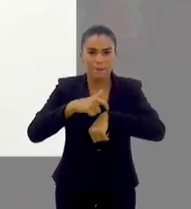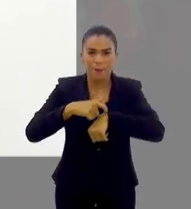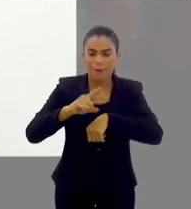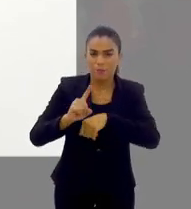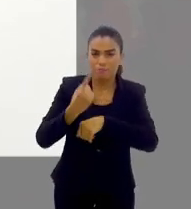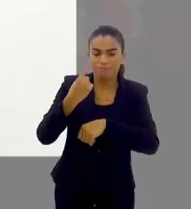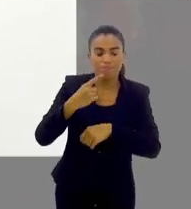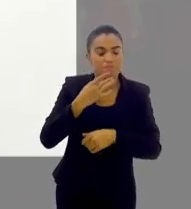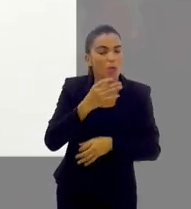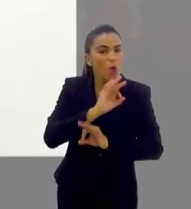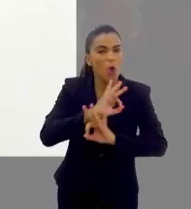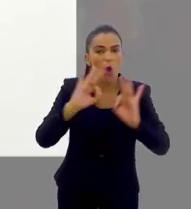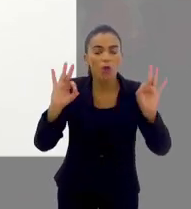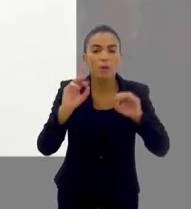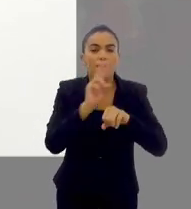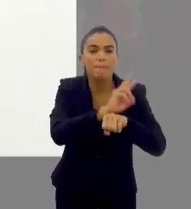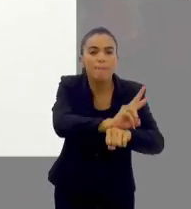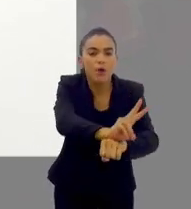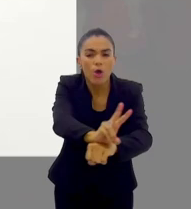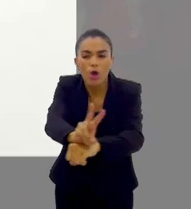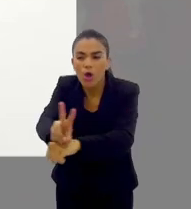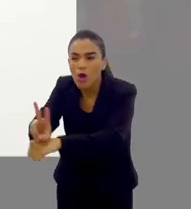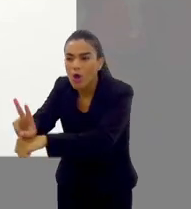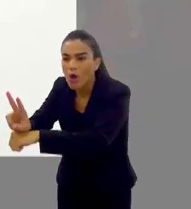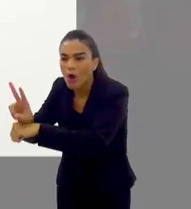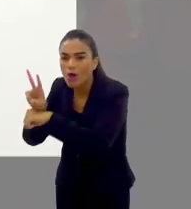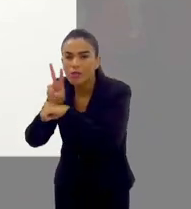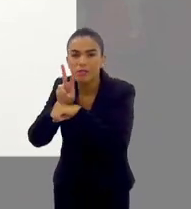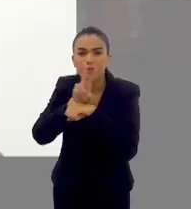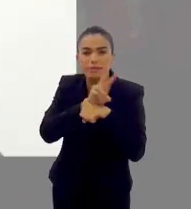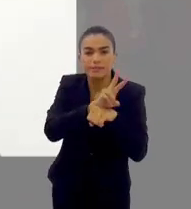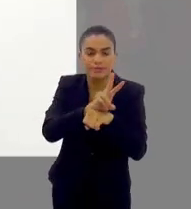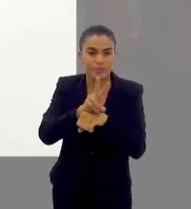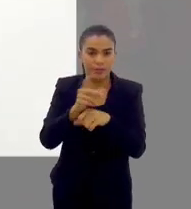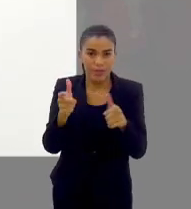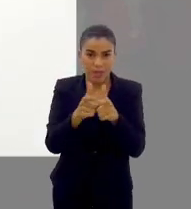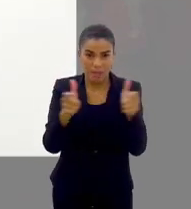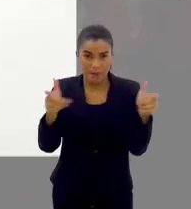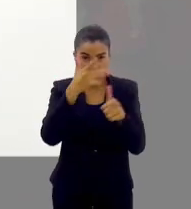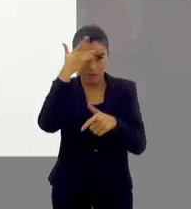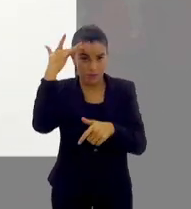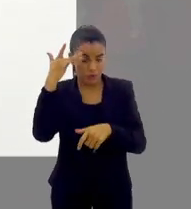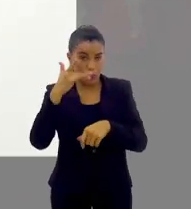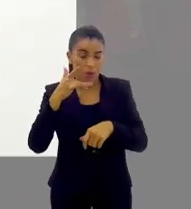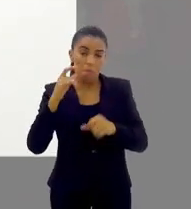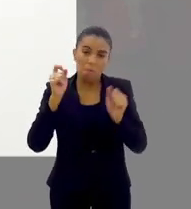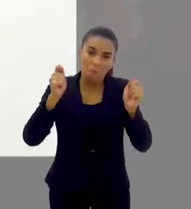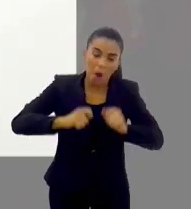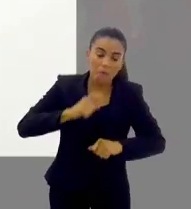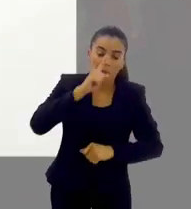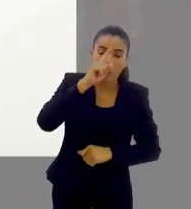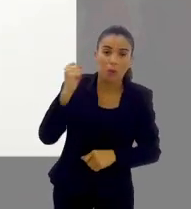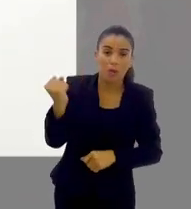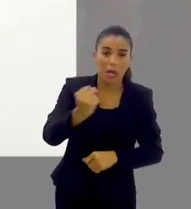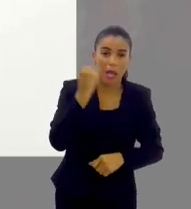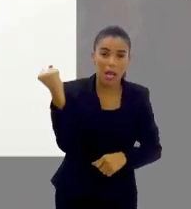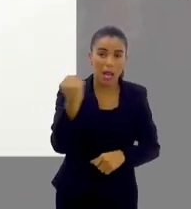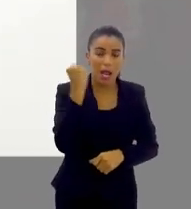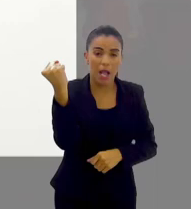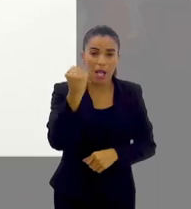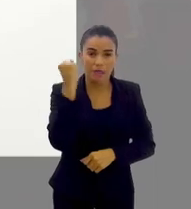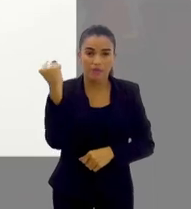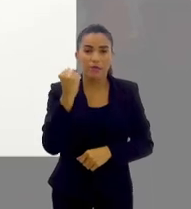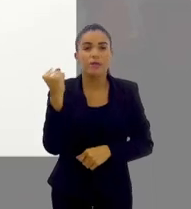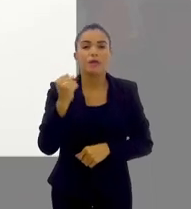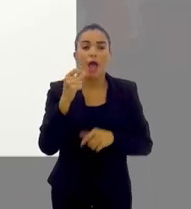primeiro momento, bastante favorável, né? Protegendo principalmente a maior parte dos casos graves, que é onde